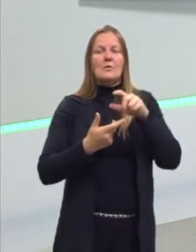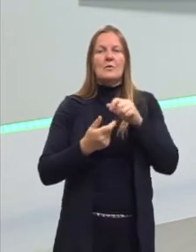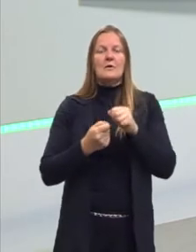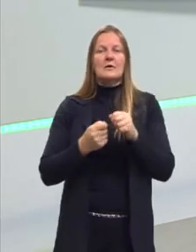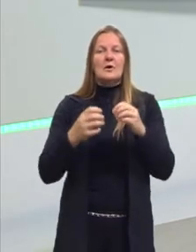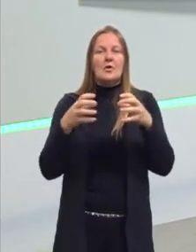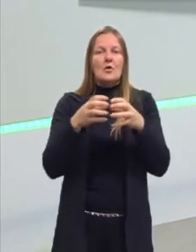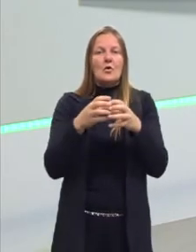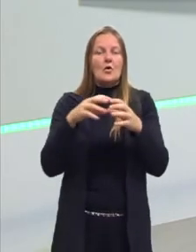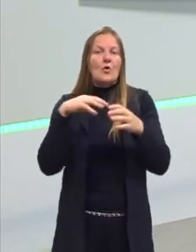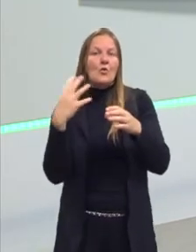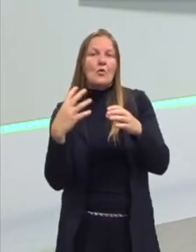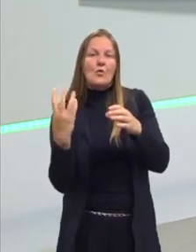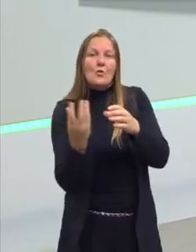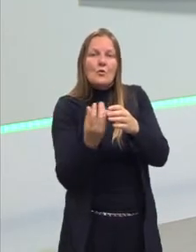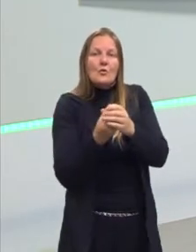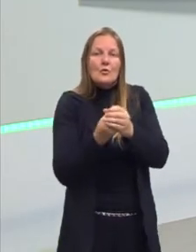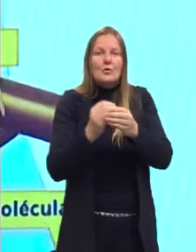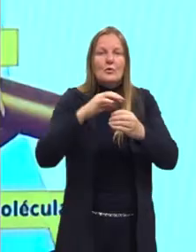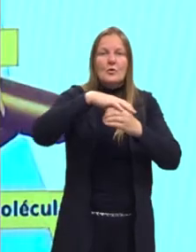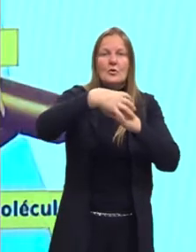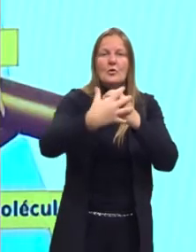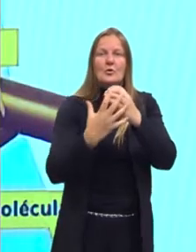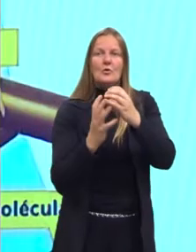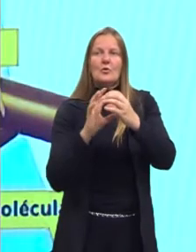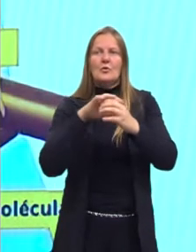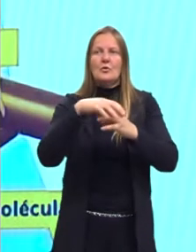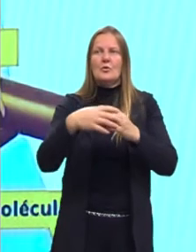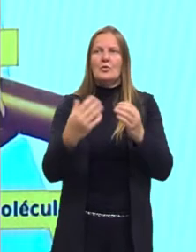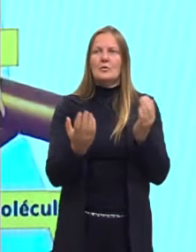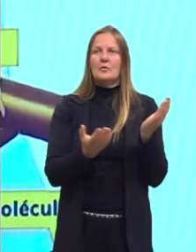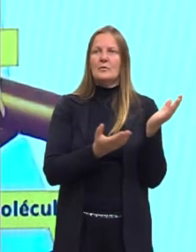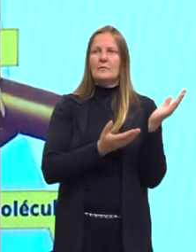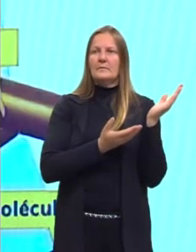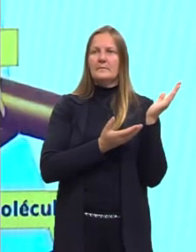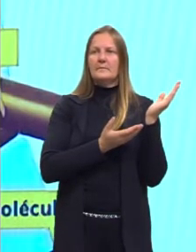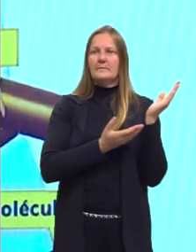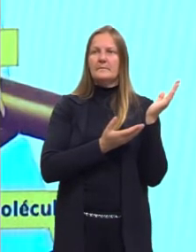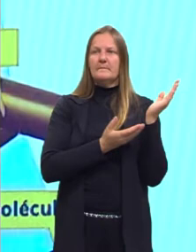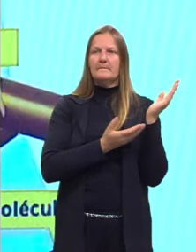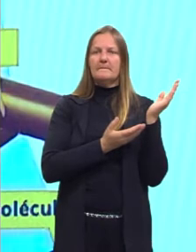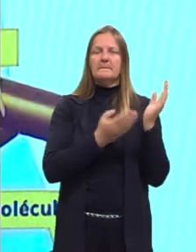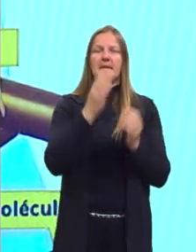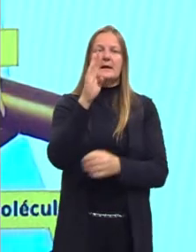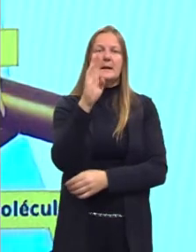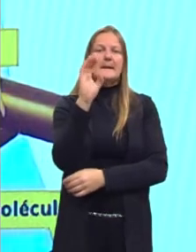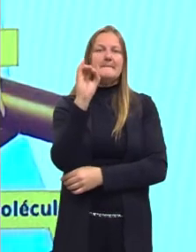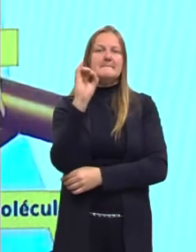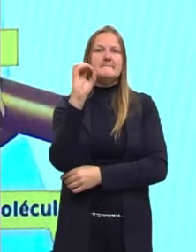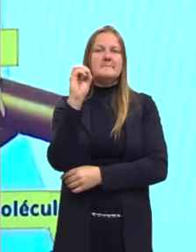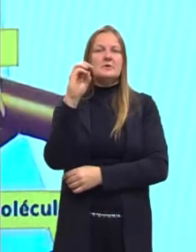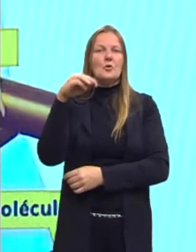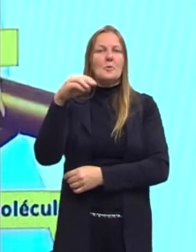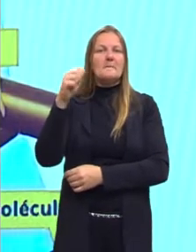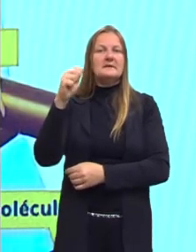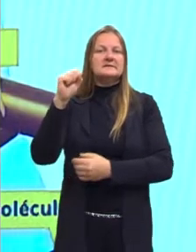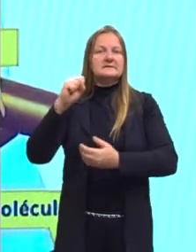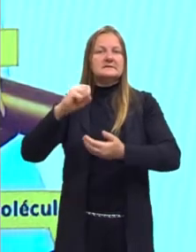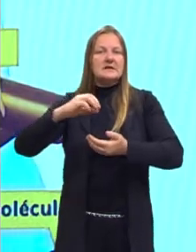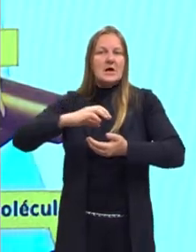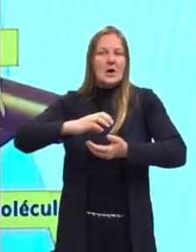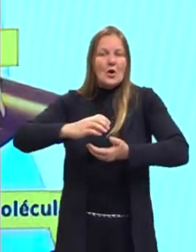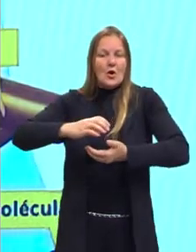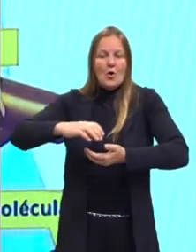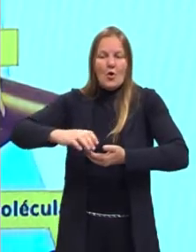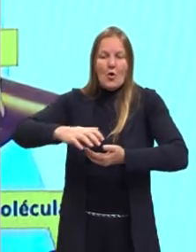ecossistemas espalhados pelo planeta se chama biomas. Então, cada lugarzinho